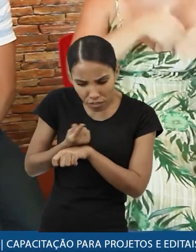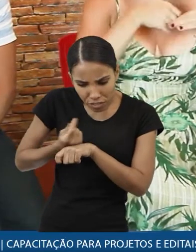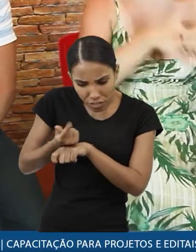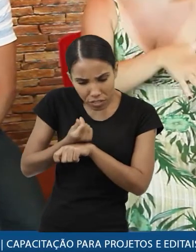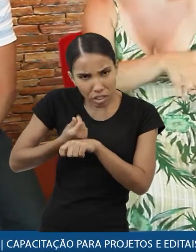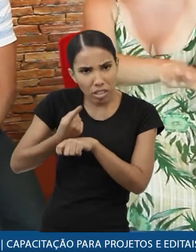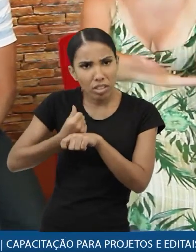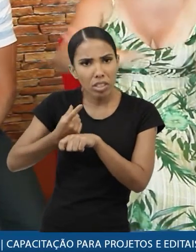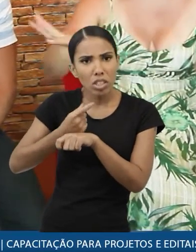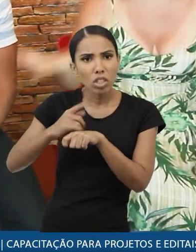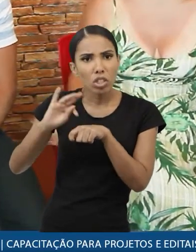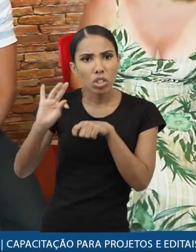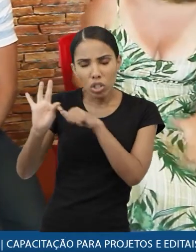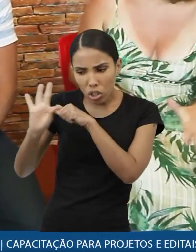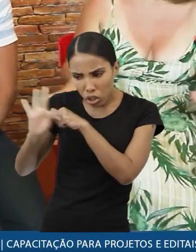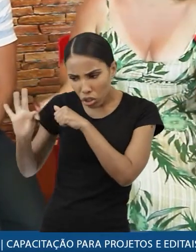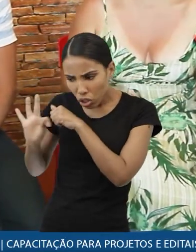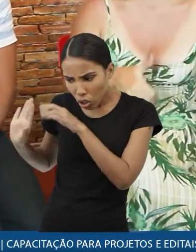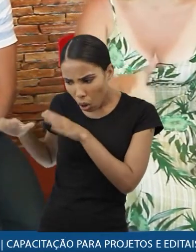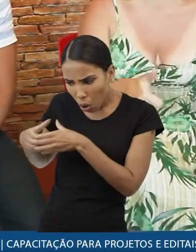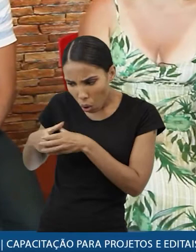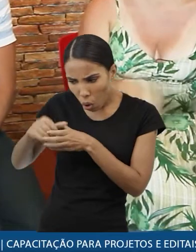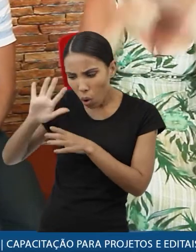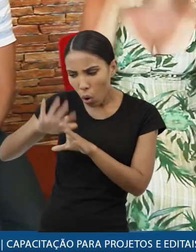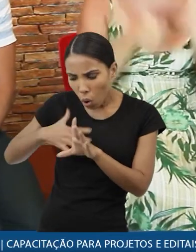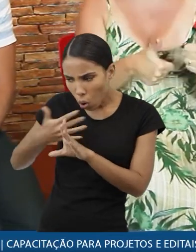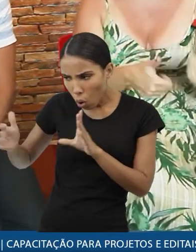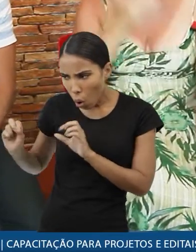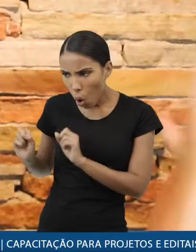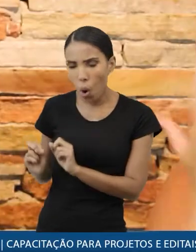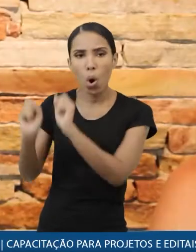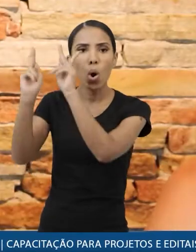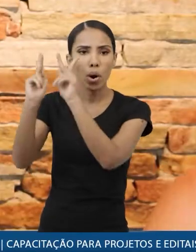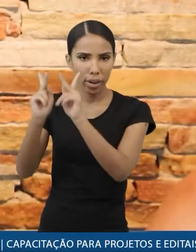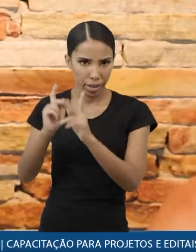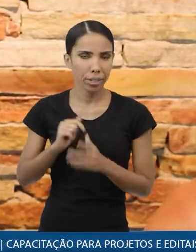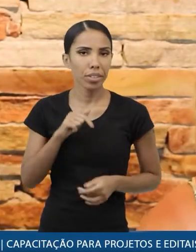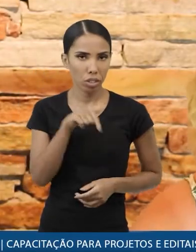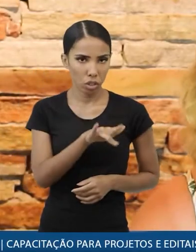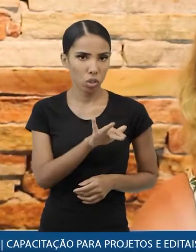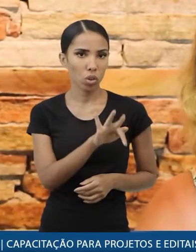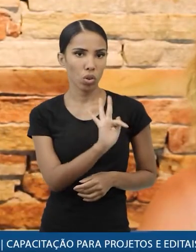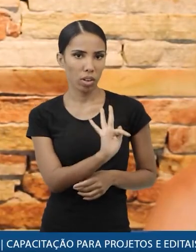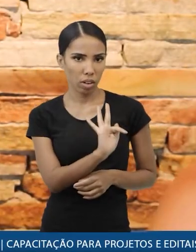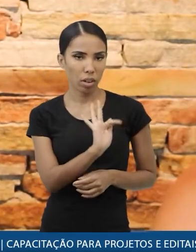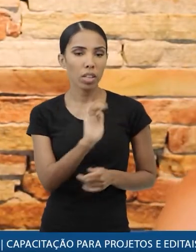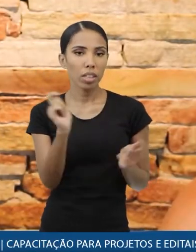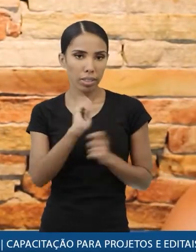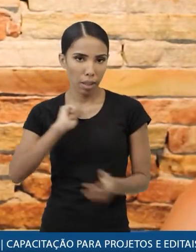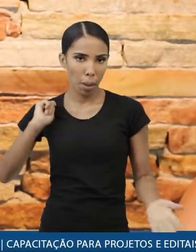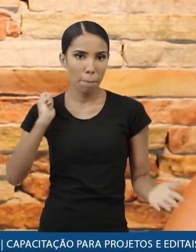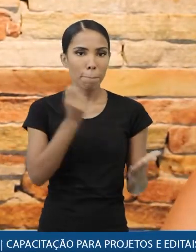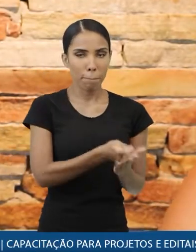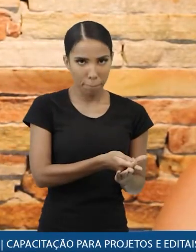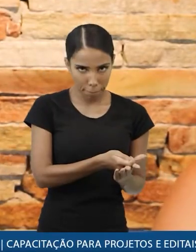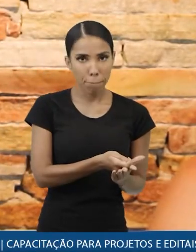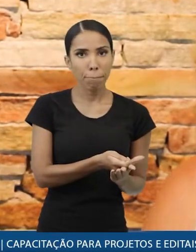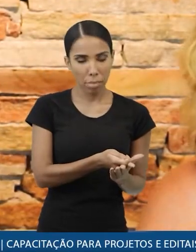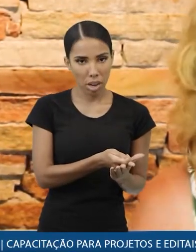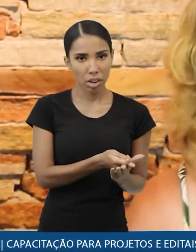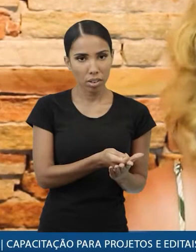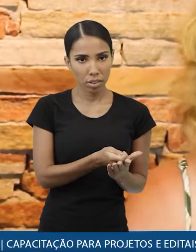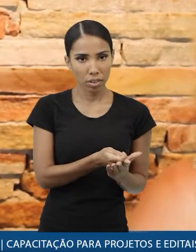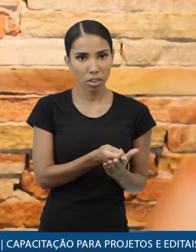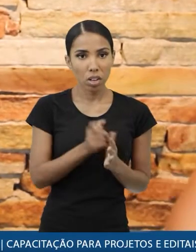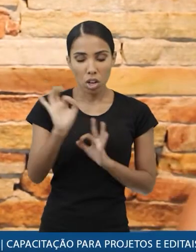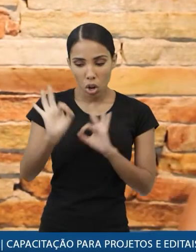todos aqueles técnicos correspondentes da sua planilha ele deram ok aí sim você pode fazer o pagamento né e aí com